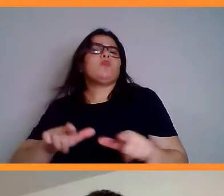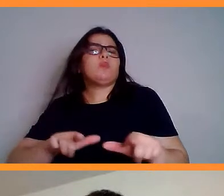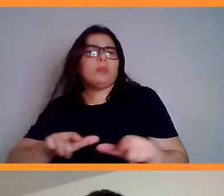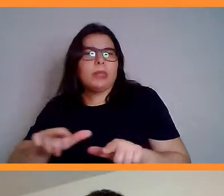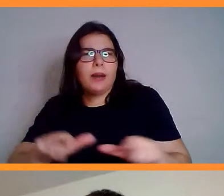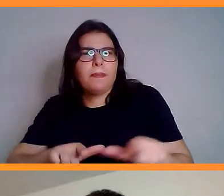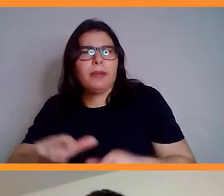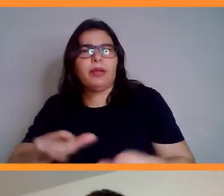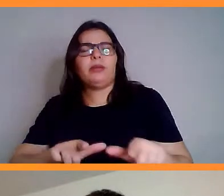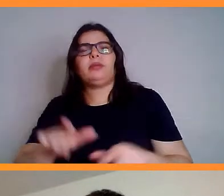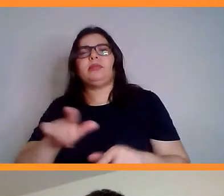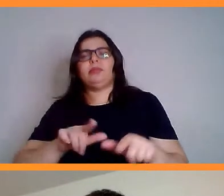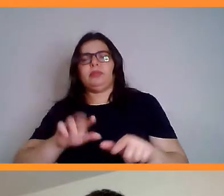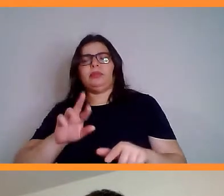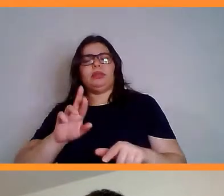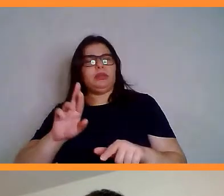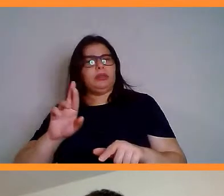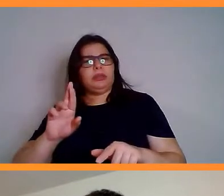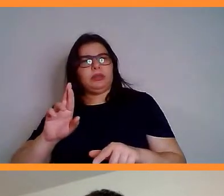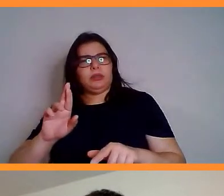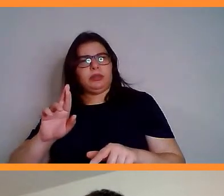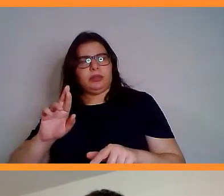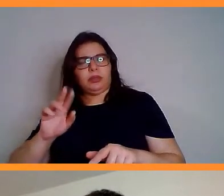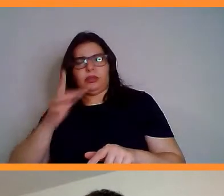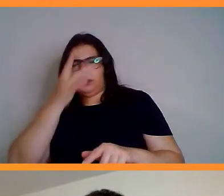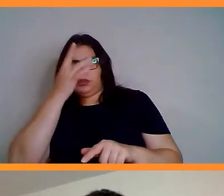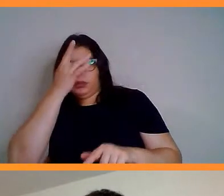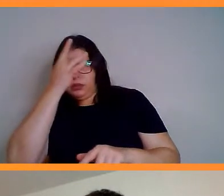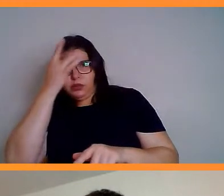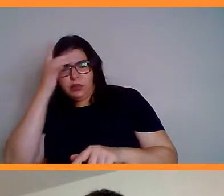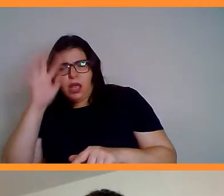é justamente o que? Vai fazer com que a pessoa,